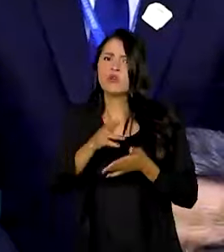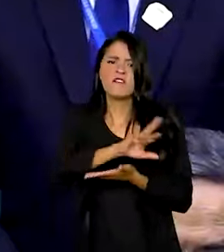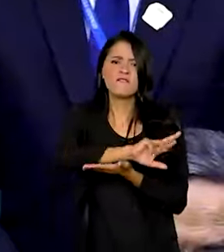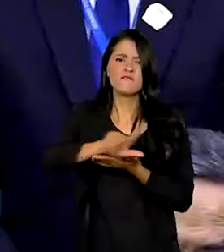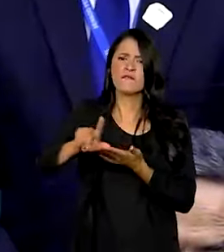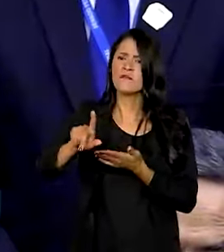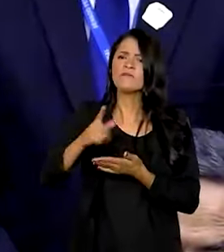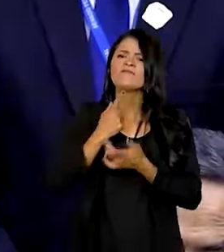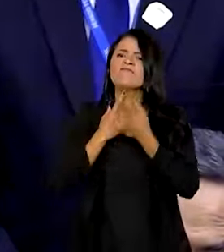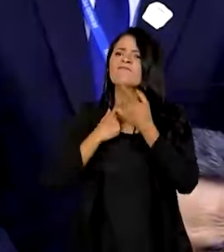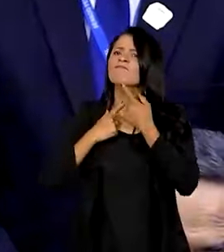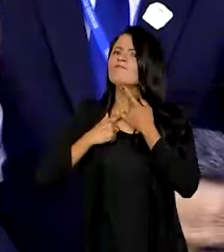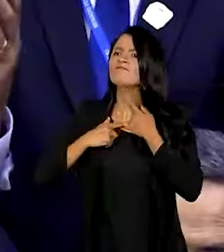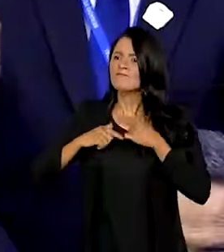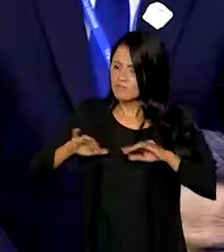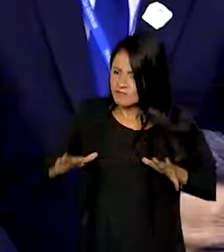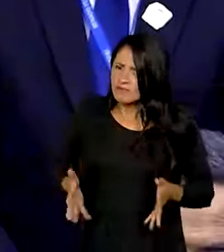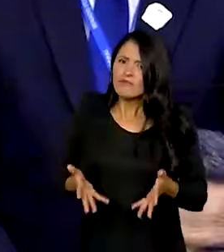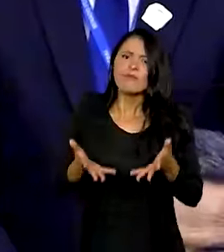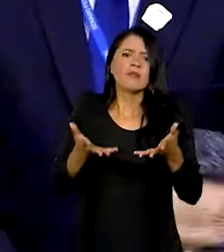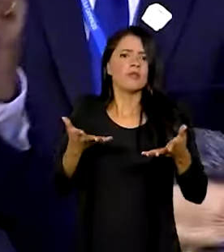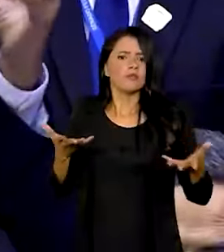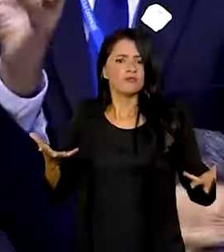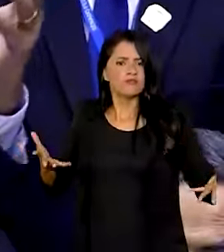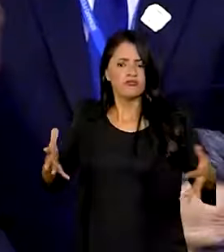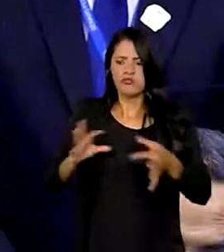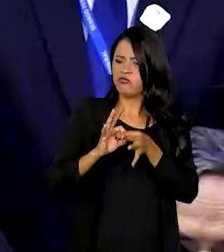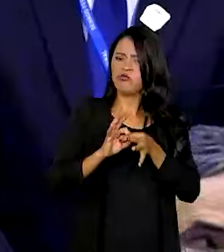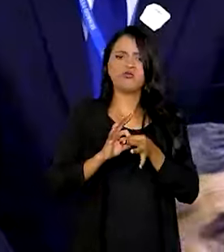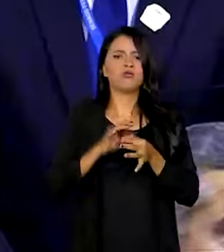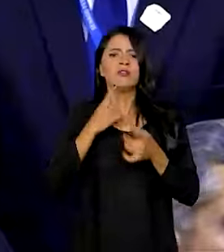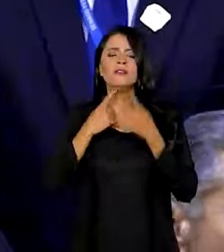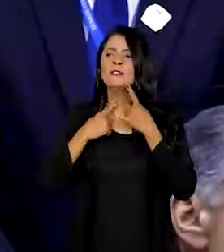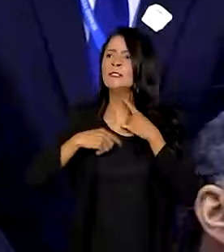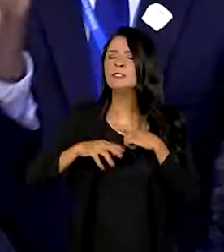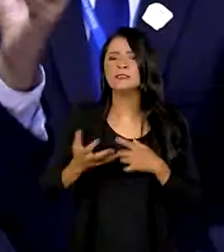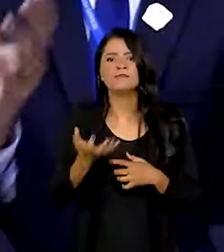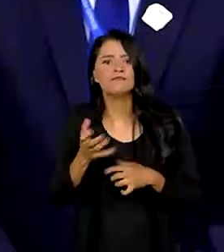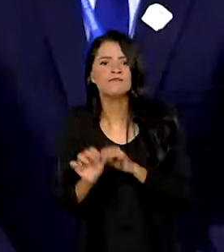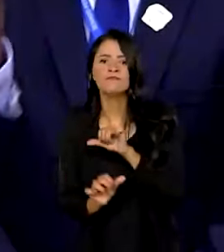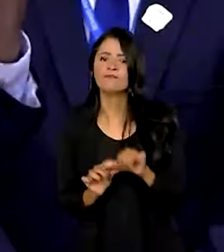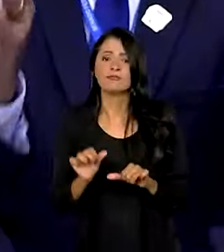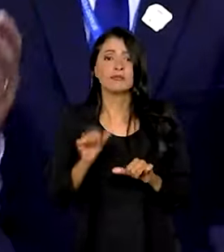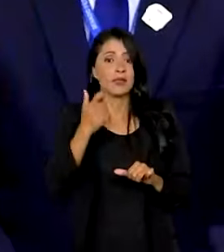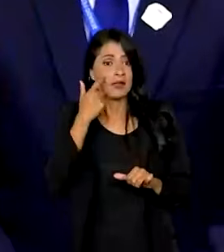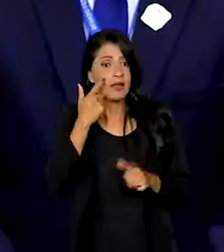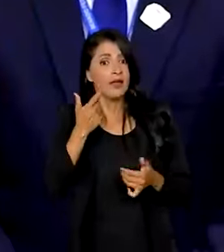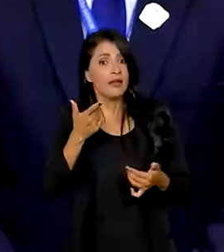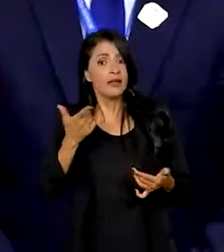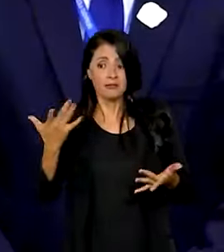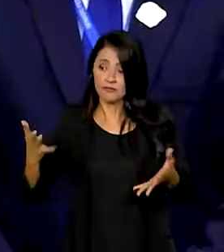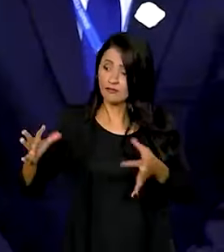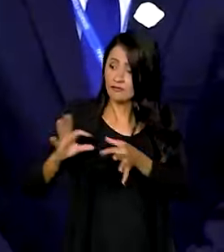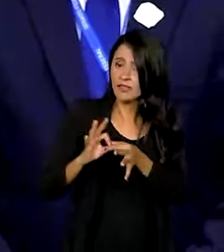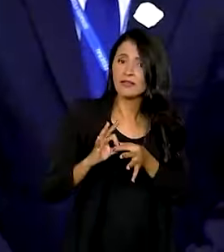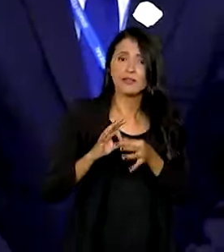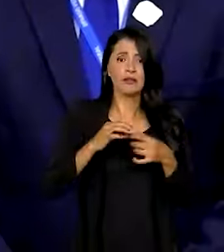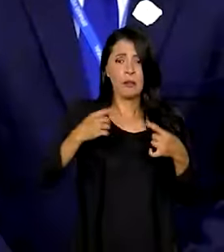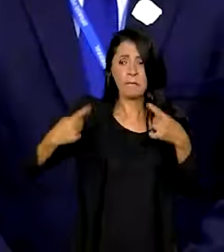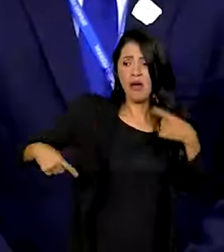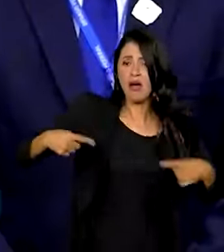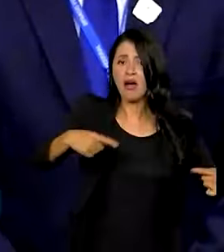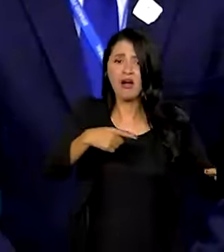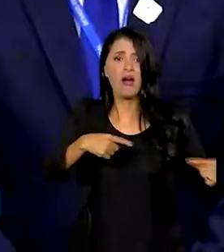vontades. Isso aqui aglutinou muitos anseios, aglutinou muitas disputas